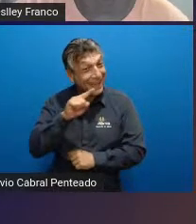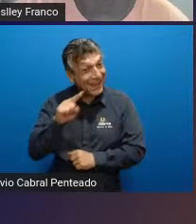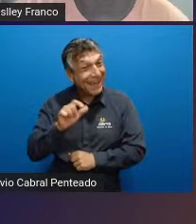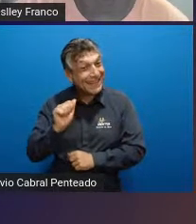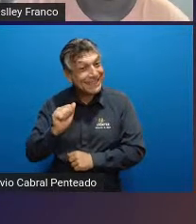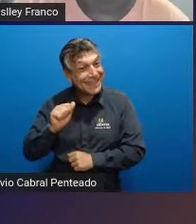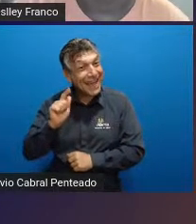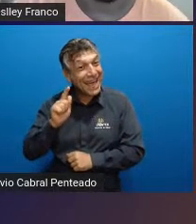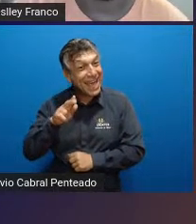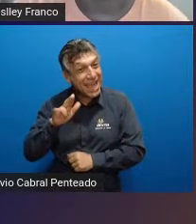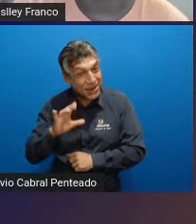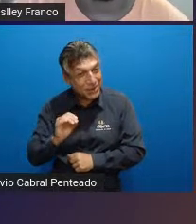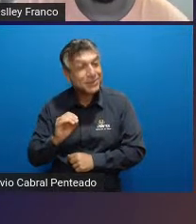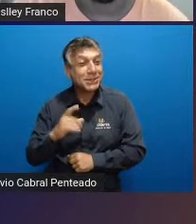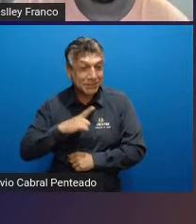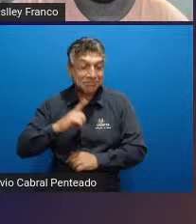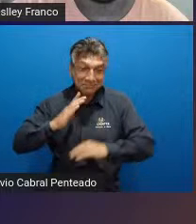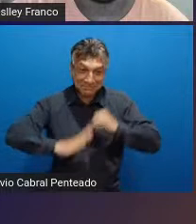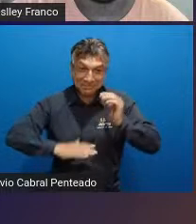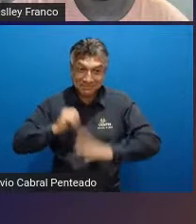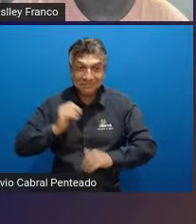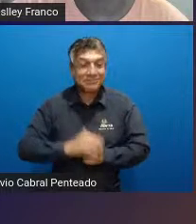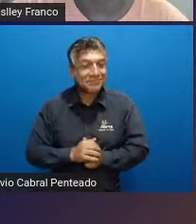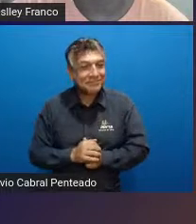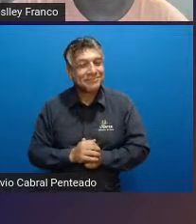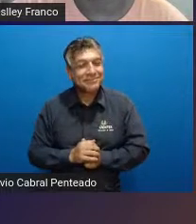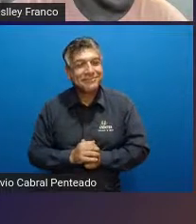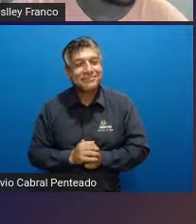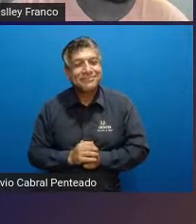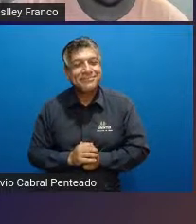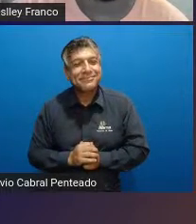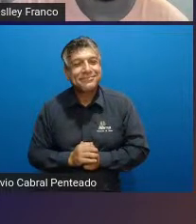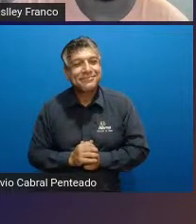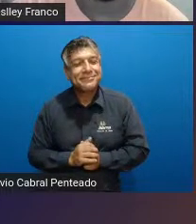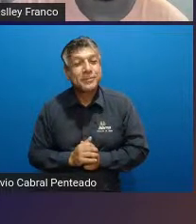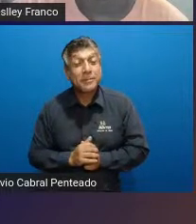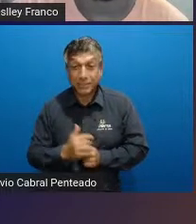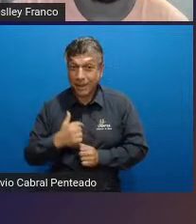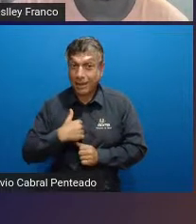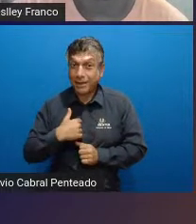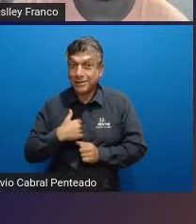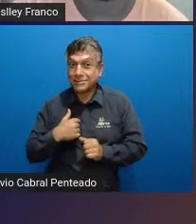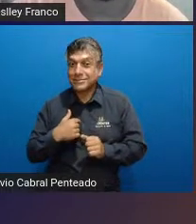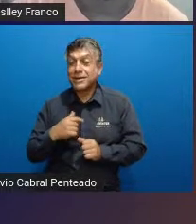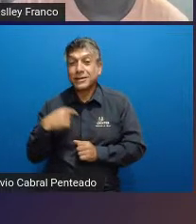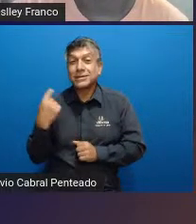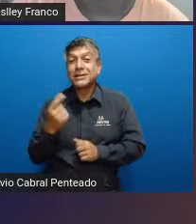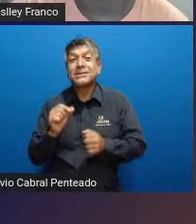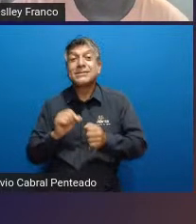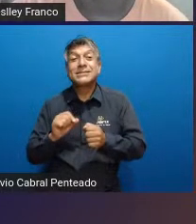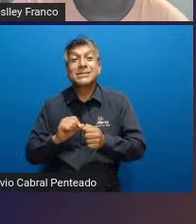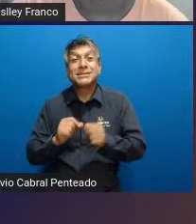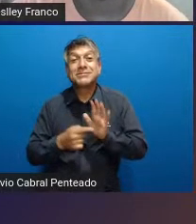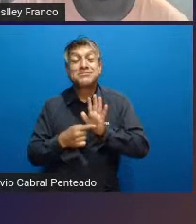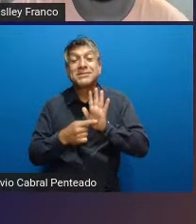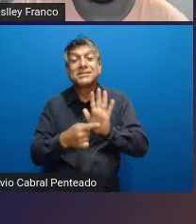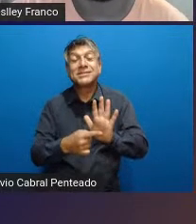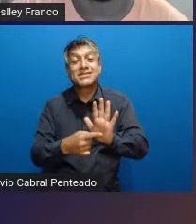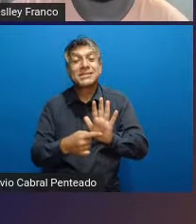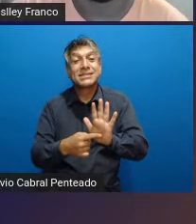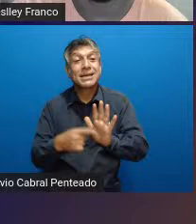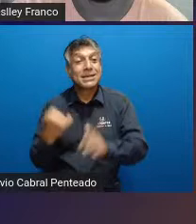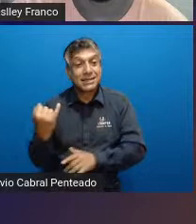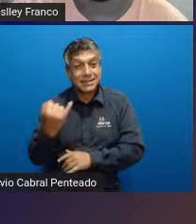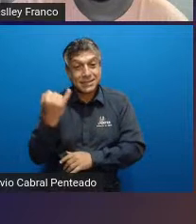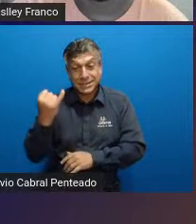essa parte dos jogos eu trouxe nós trouxemos né essa parte da importância da posição